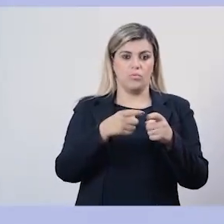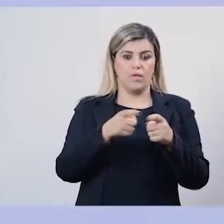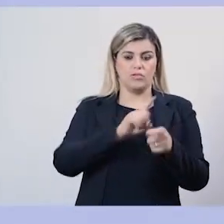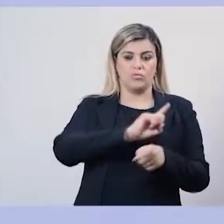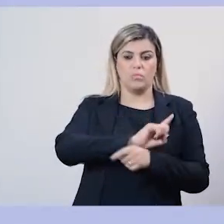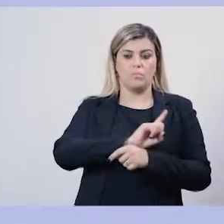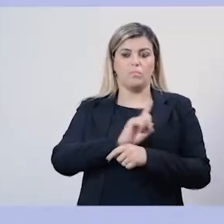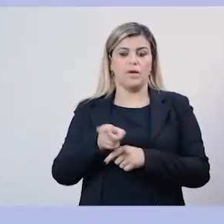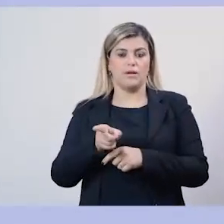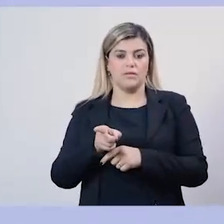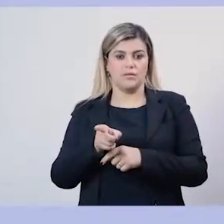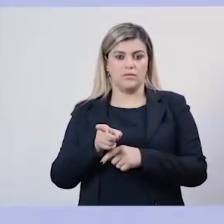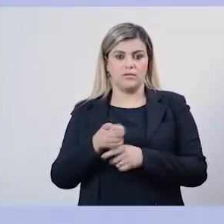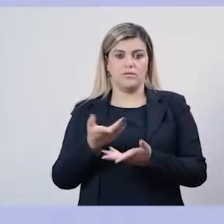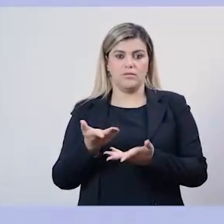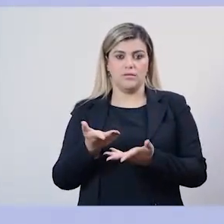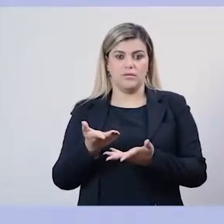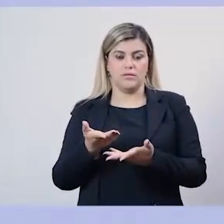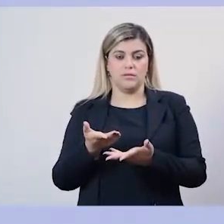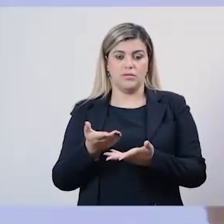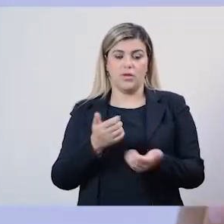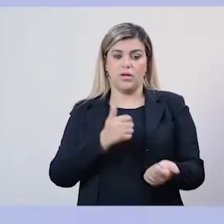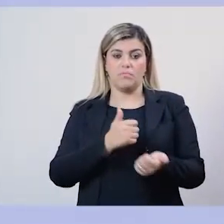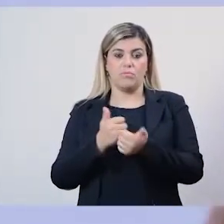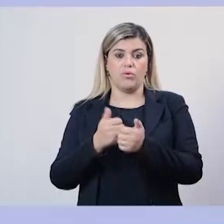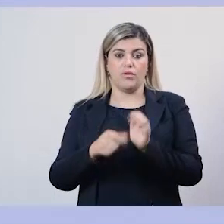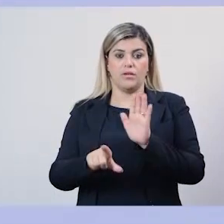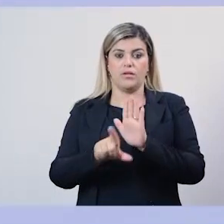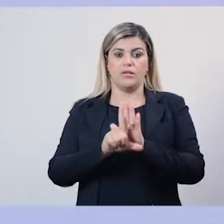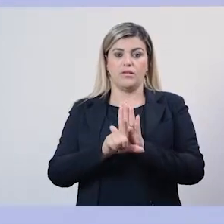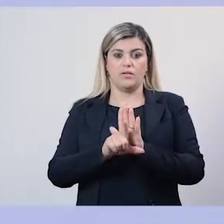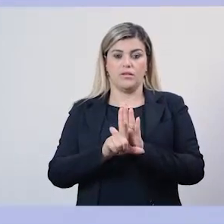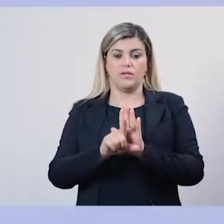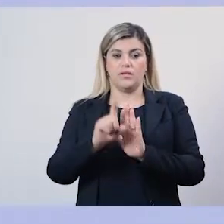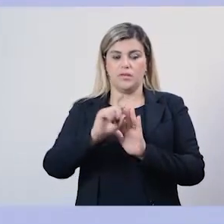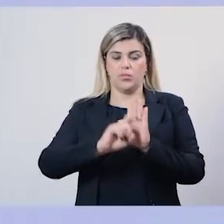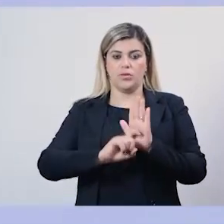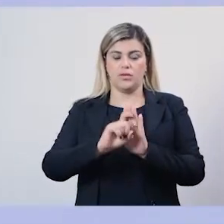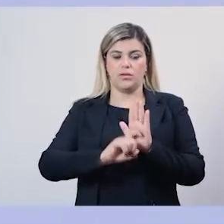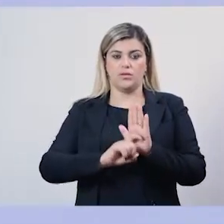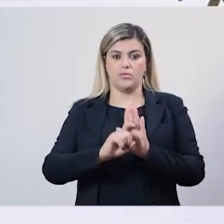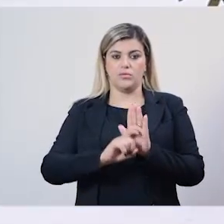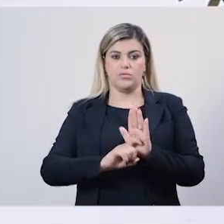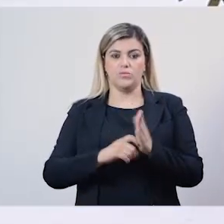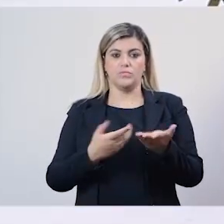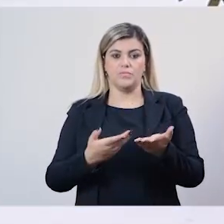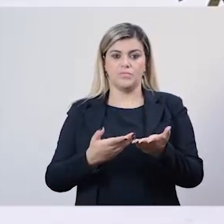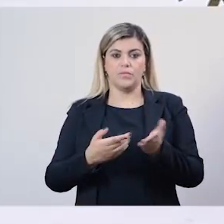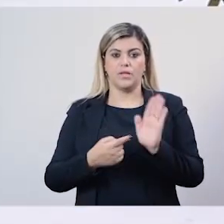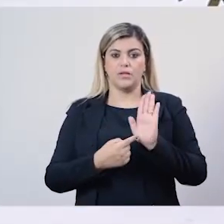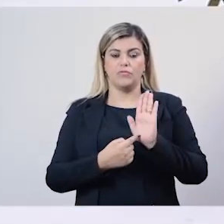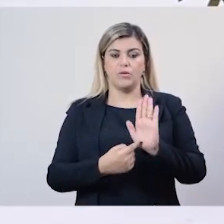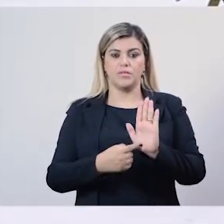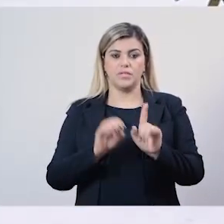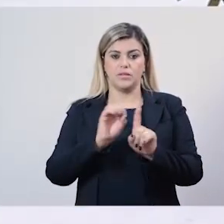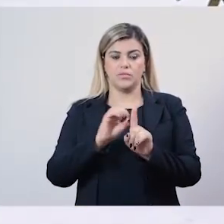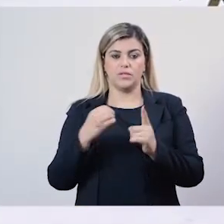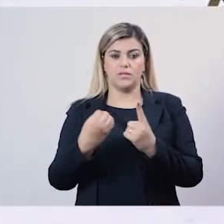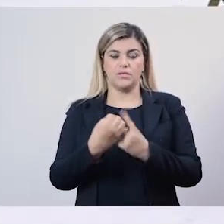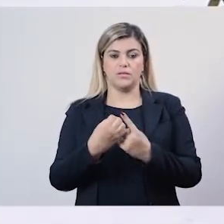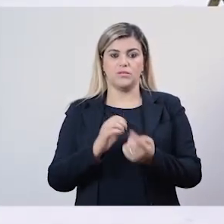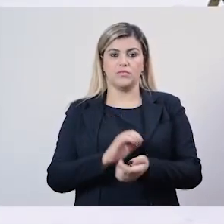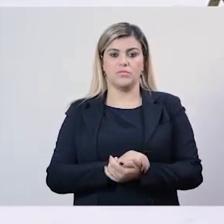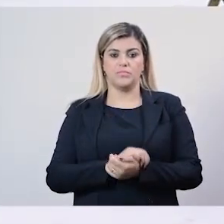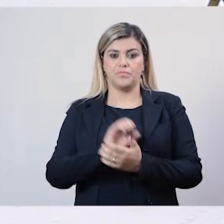médico tutelasse, apoiado no decreto-lei, no texto que, de fato, foi apresentado à